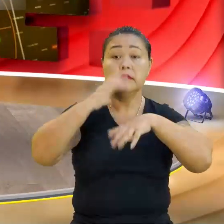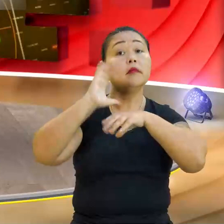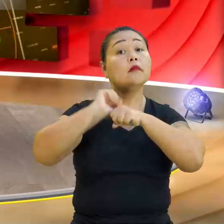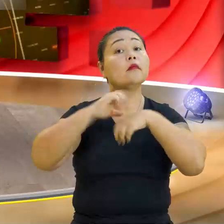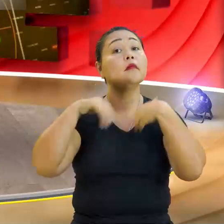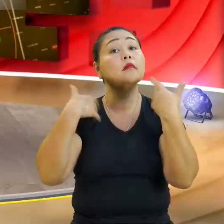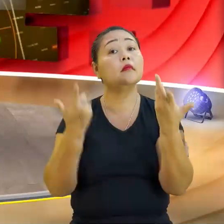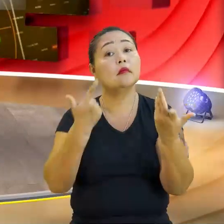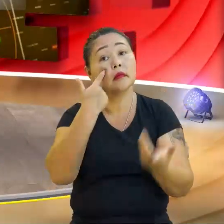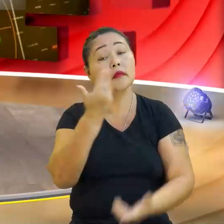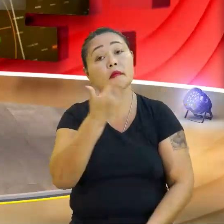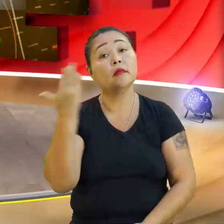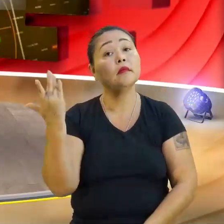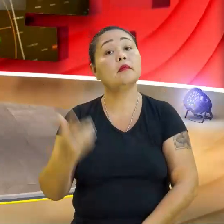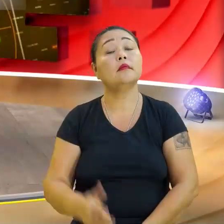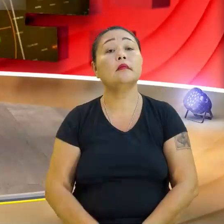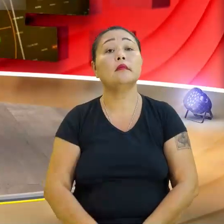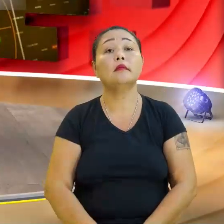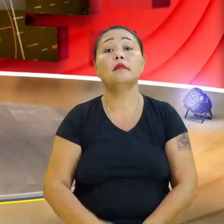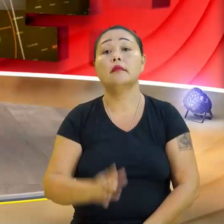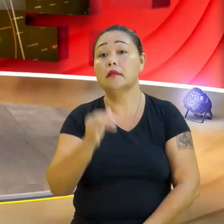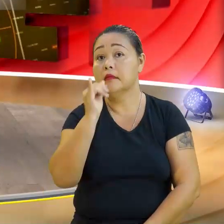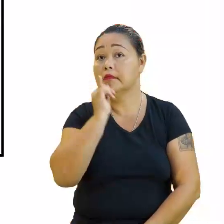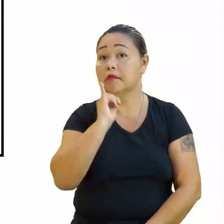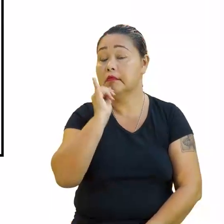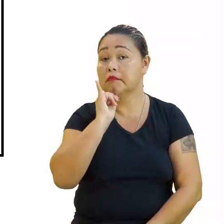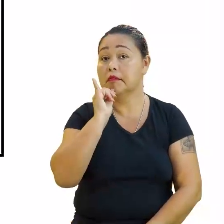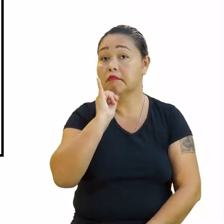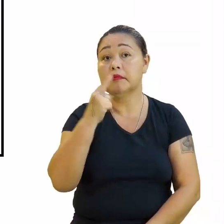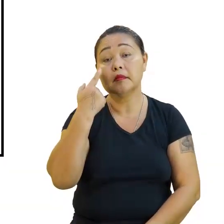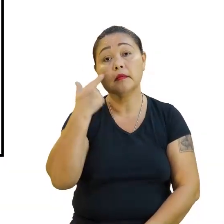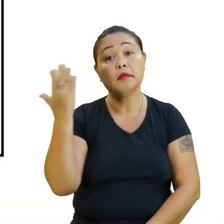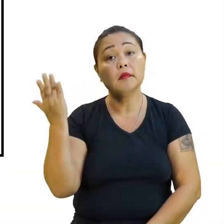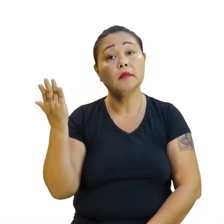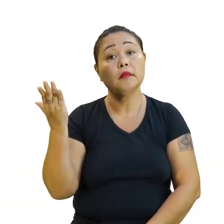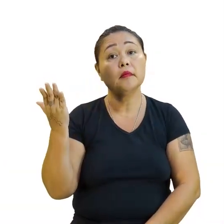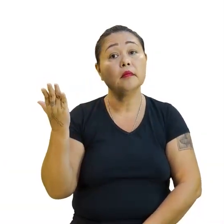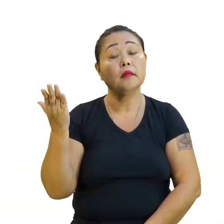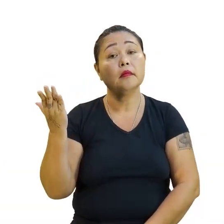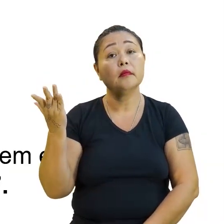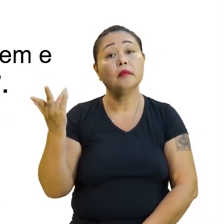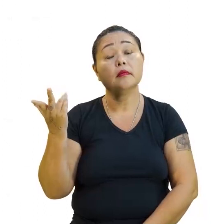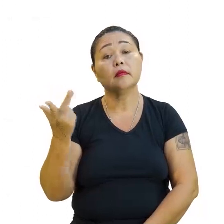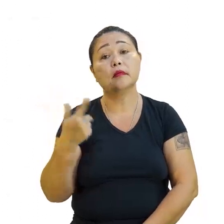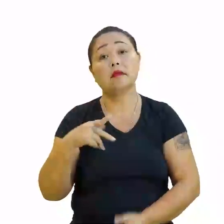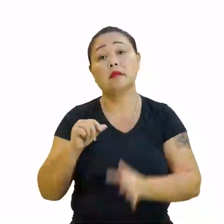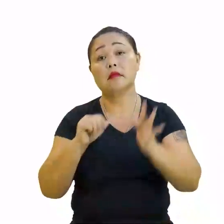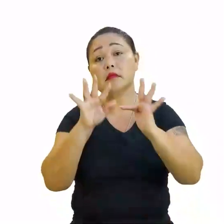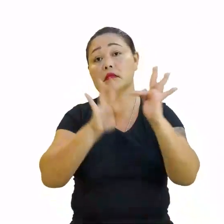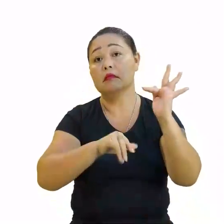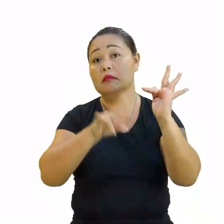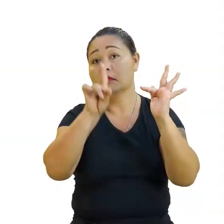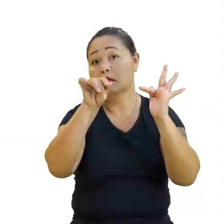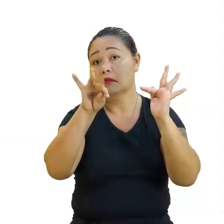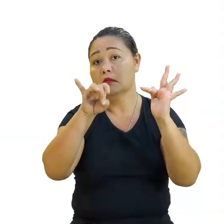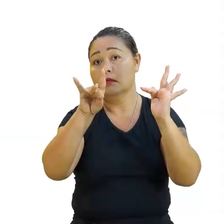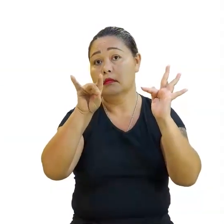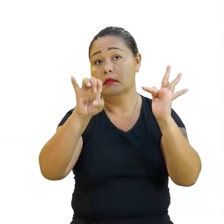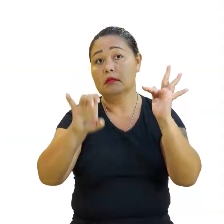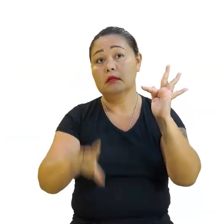Vamos ver? A gente vai ver um exemplo prático e um exemplo algébrico. Olha lá. Falando de função identidade, vamos ver?